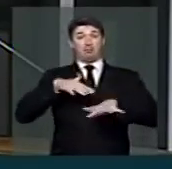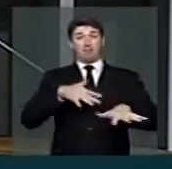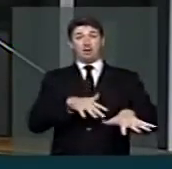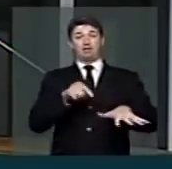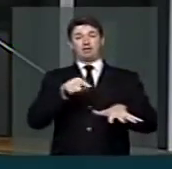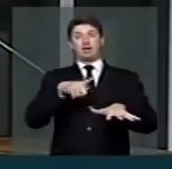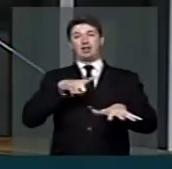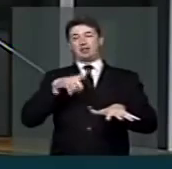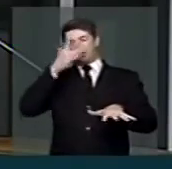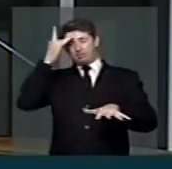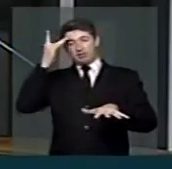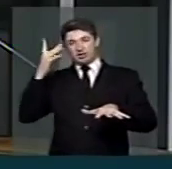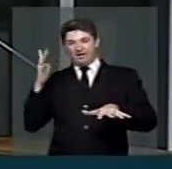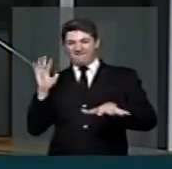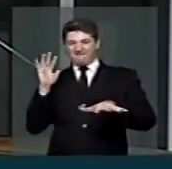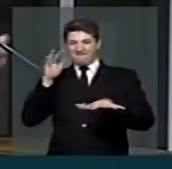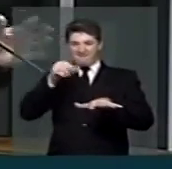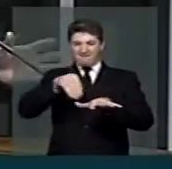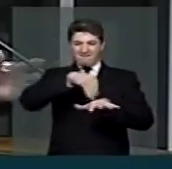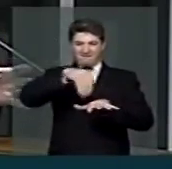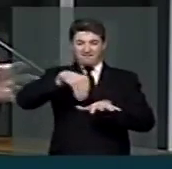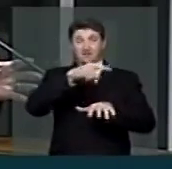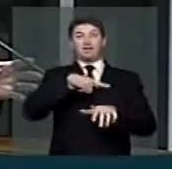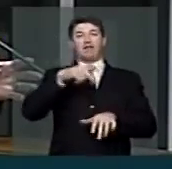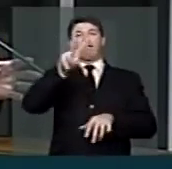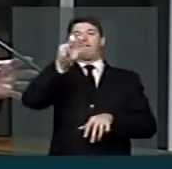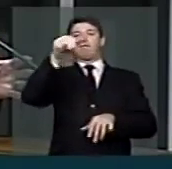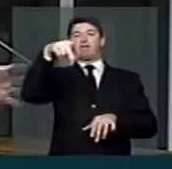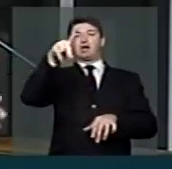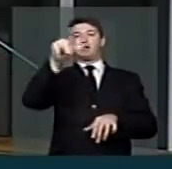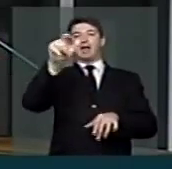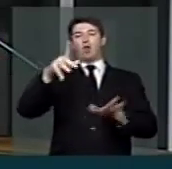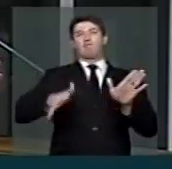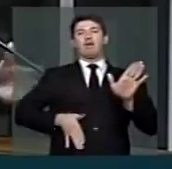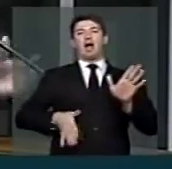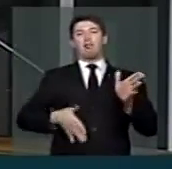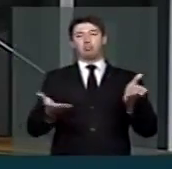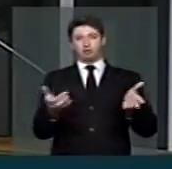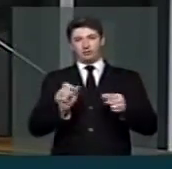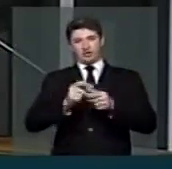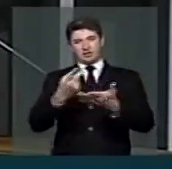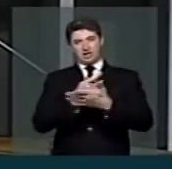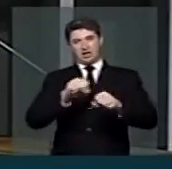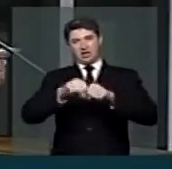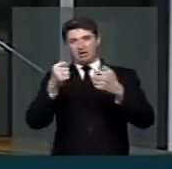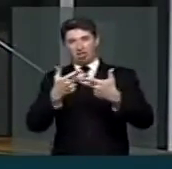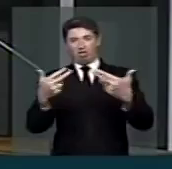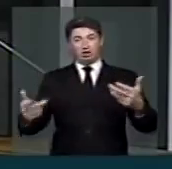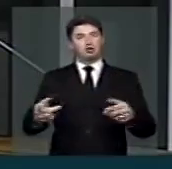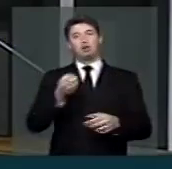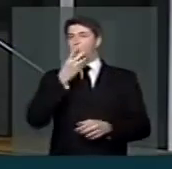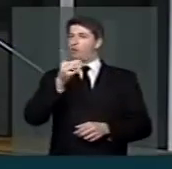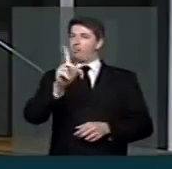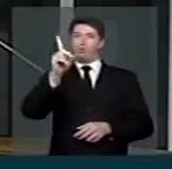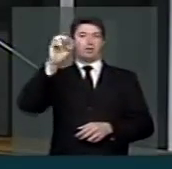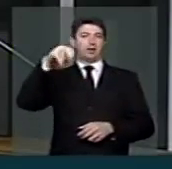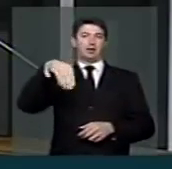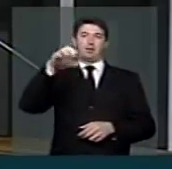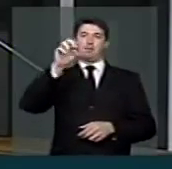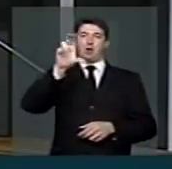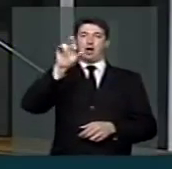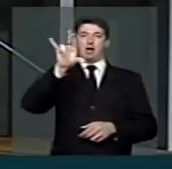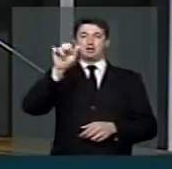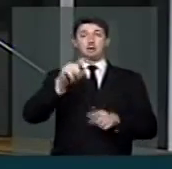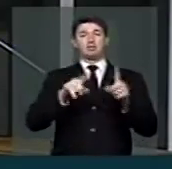infiltradas também por vandalismo. E isso, claro, que não é bom para a democracia. Mas, em